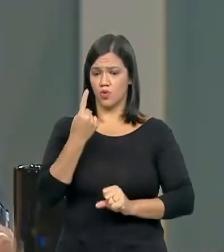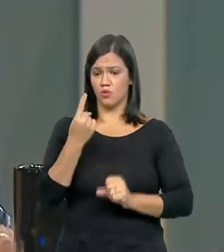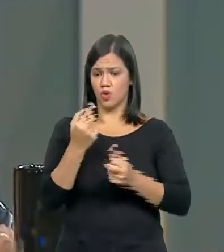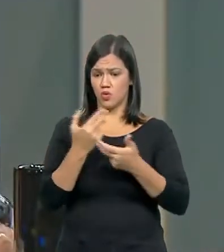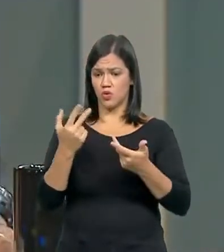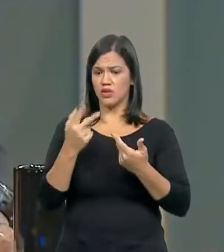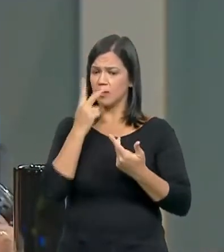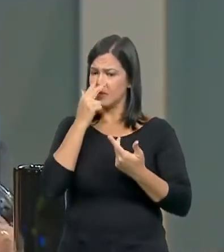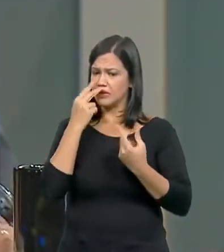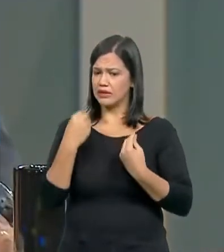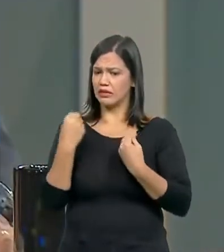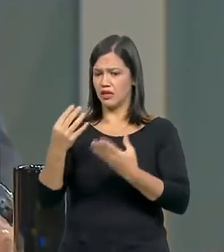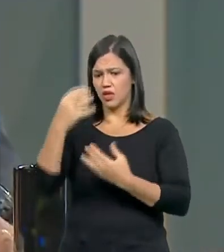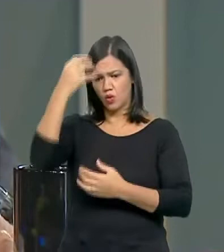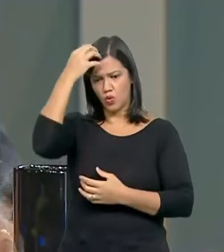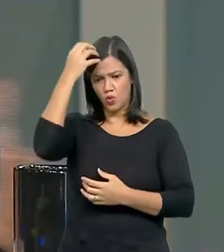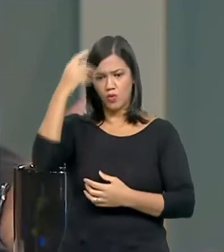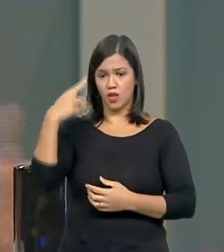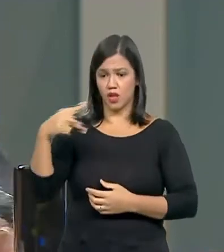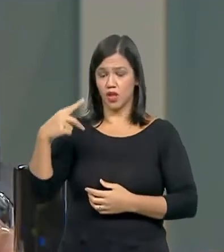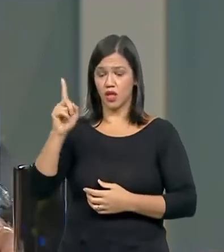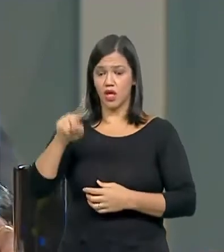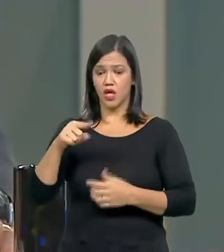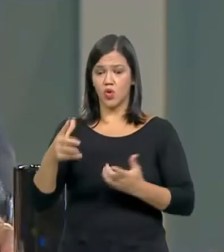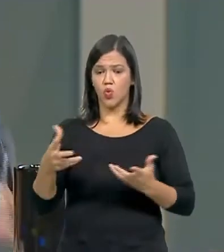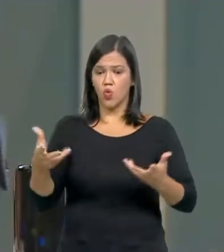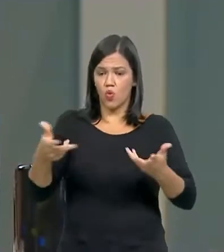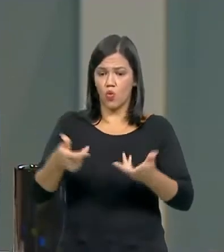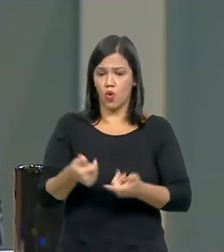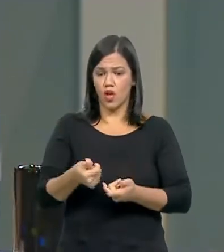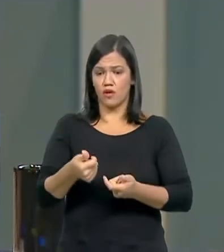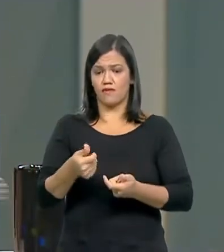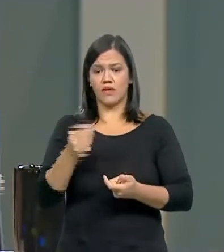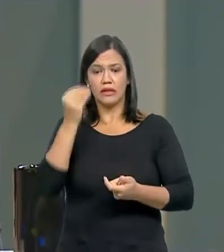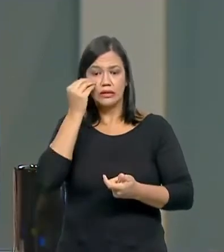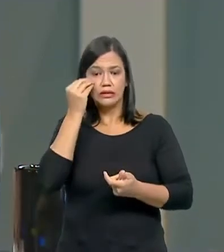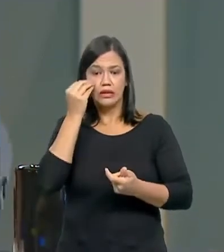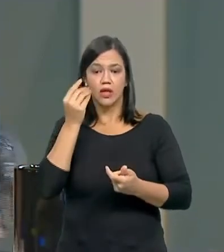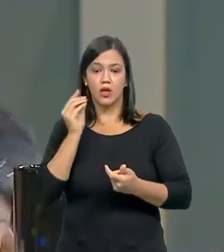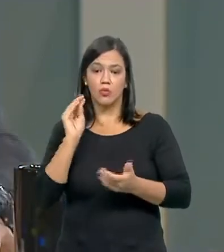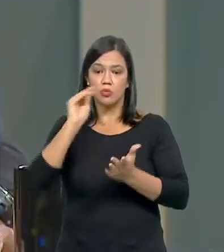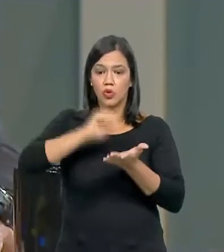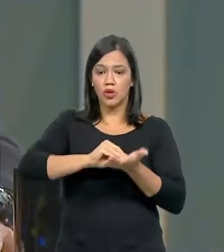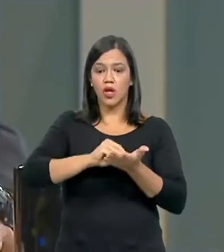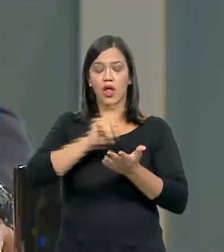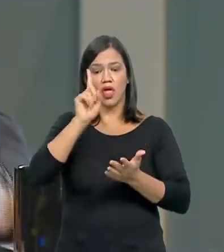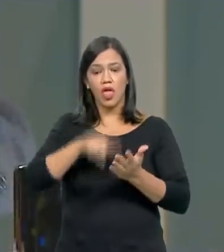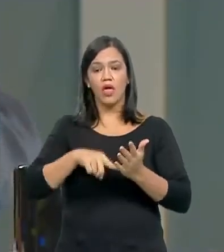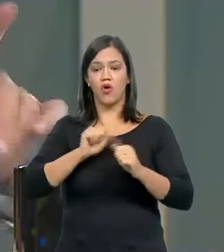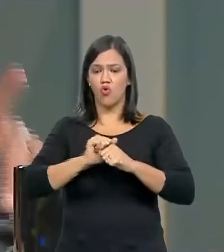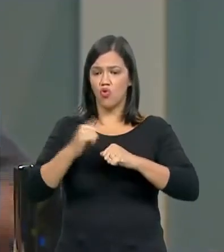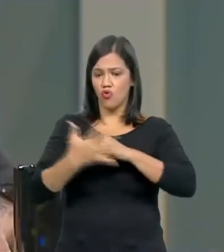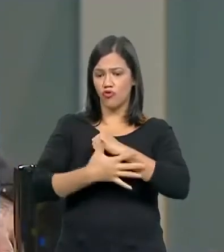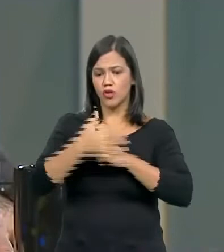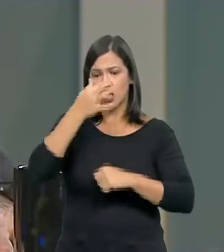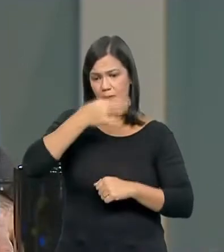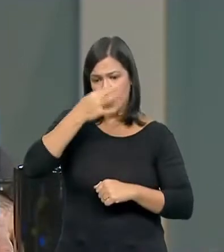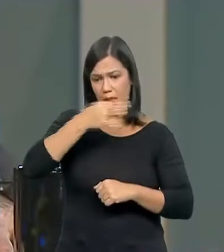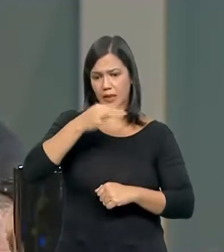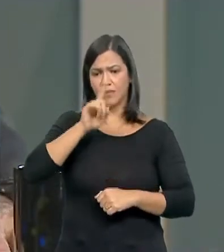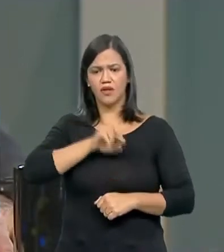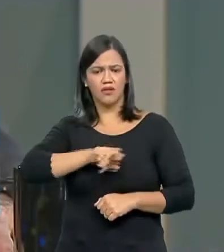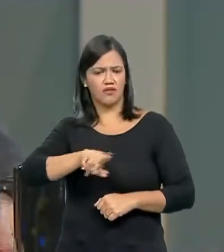atribuída a ele que é qualificar o Covid como uma gripezinha. Ele não usou